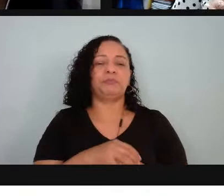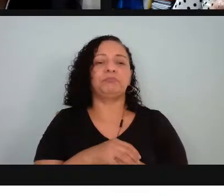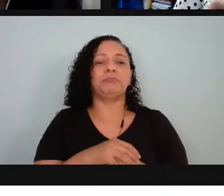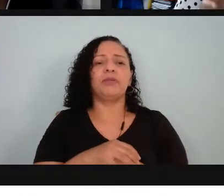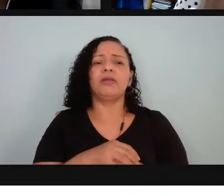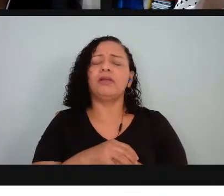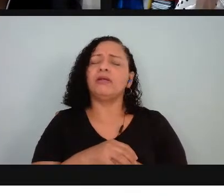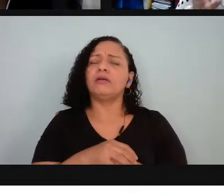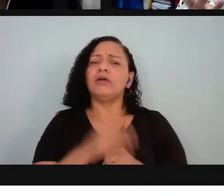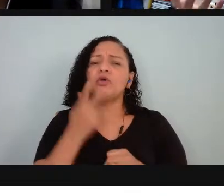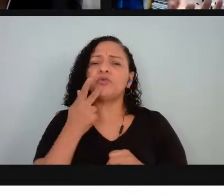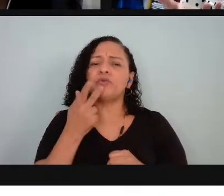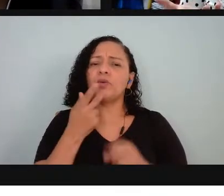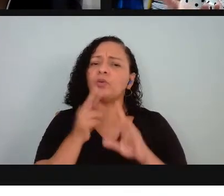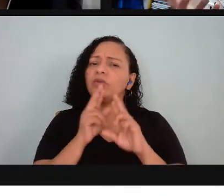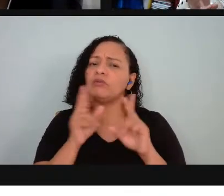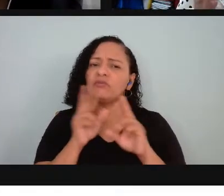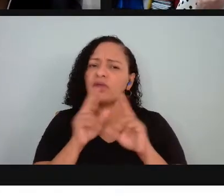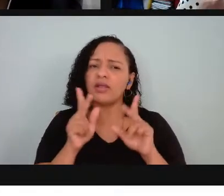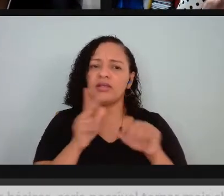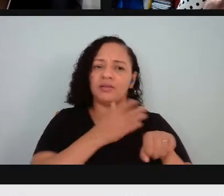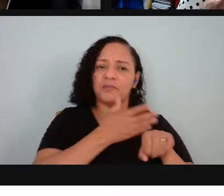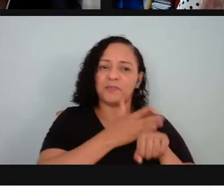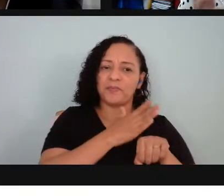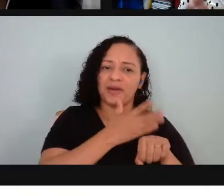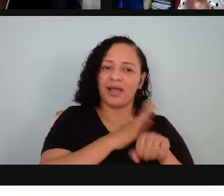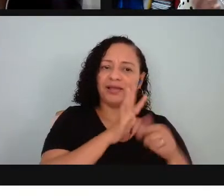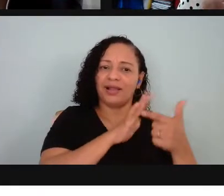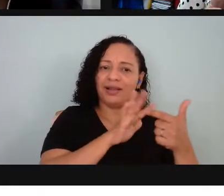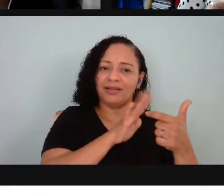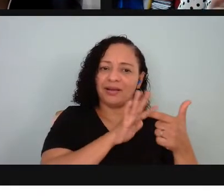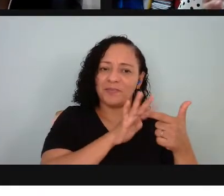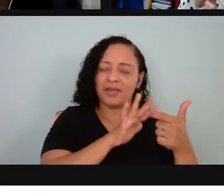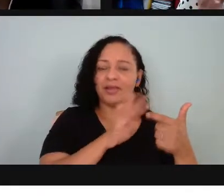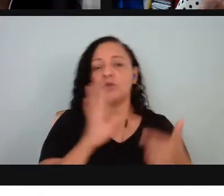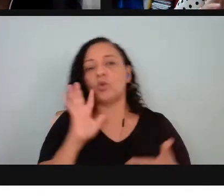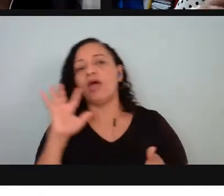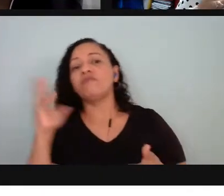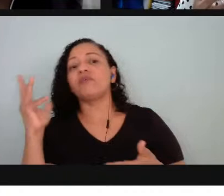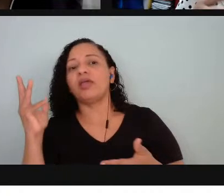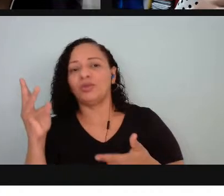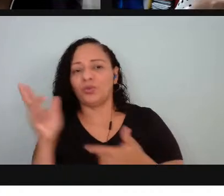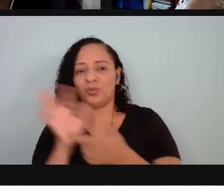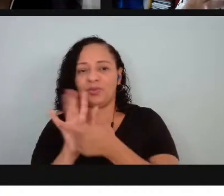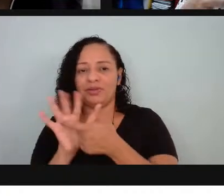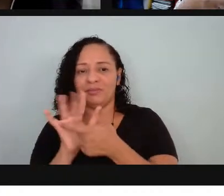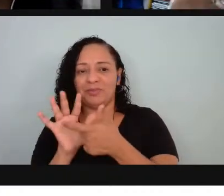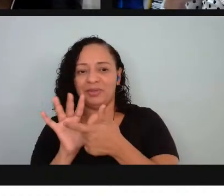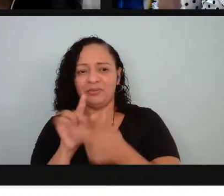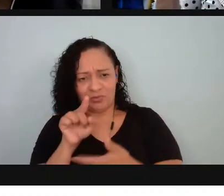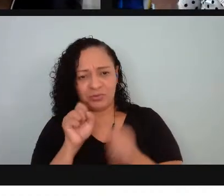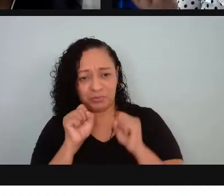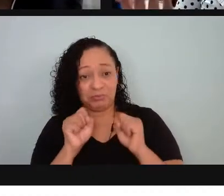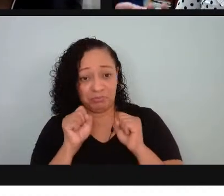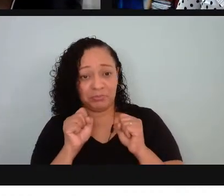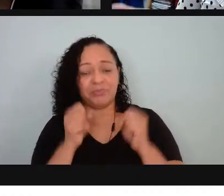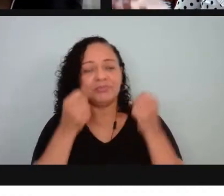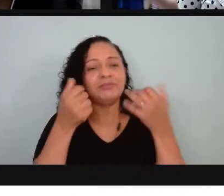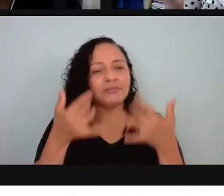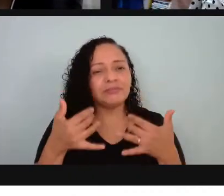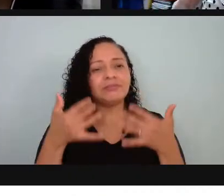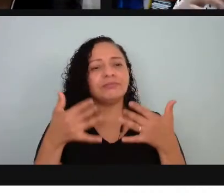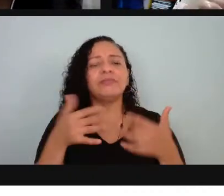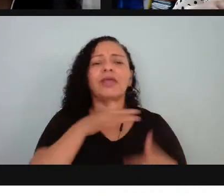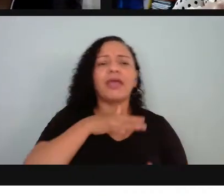questiona essa diferença entre práticas de letramentos e eventos de letramentos aí se você puder à medida que for falar do